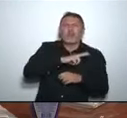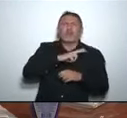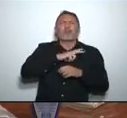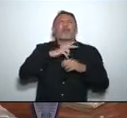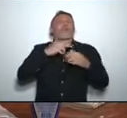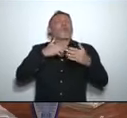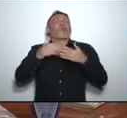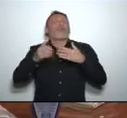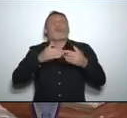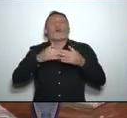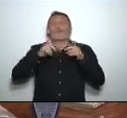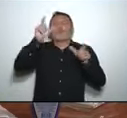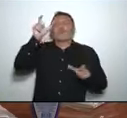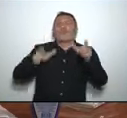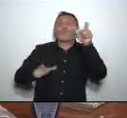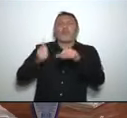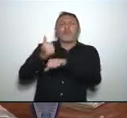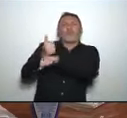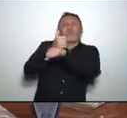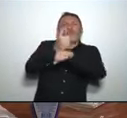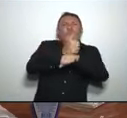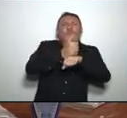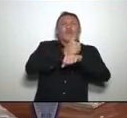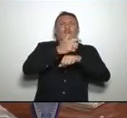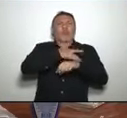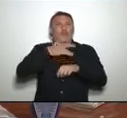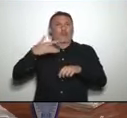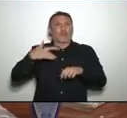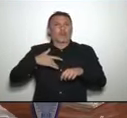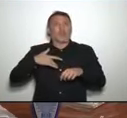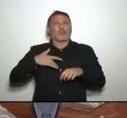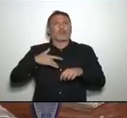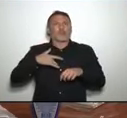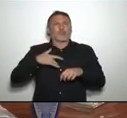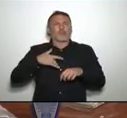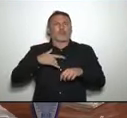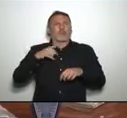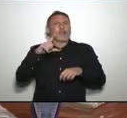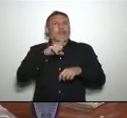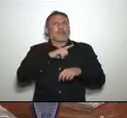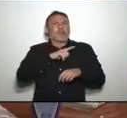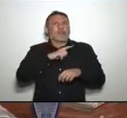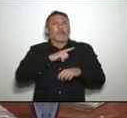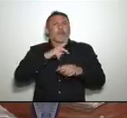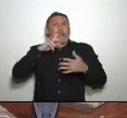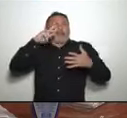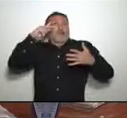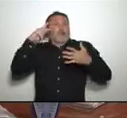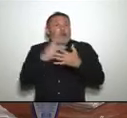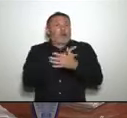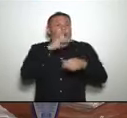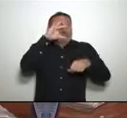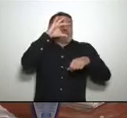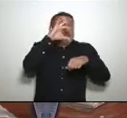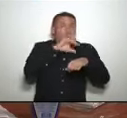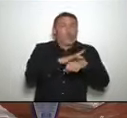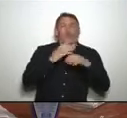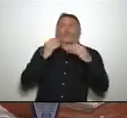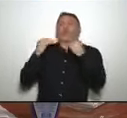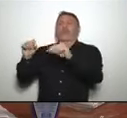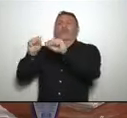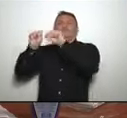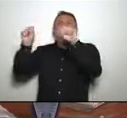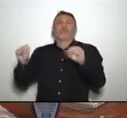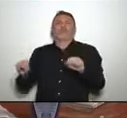trabalham com isso, precisam notificar doenças nesse sistema, inclusive,